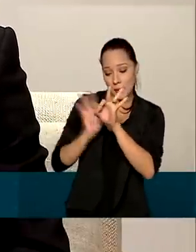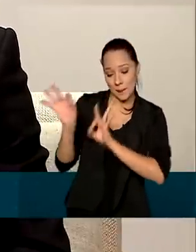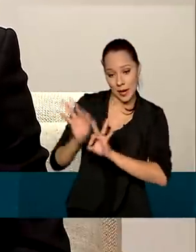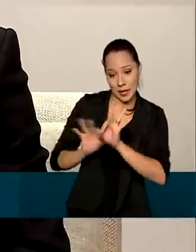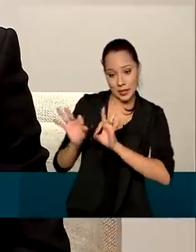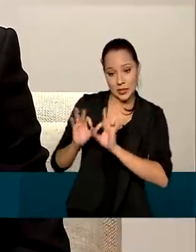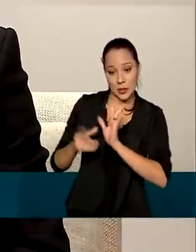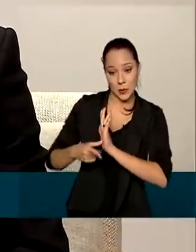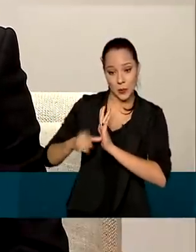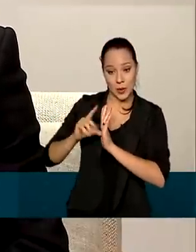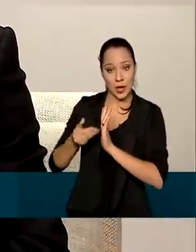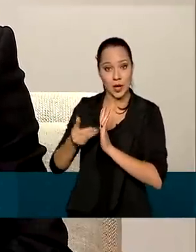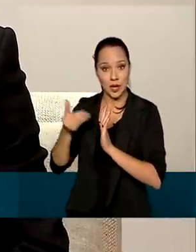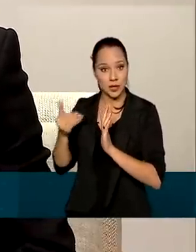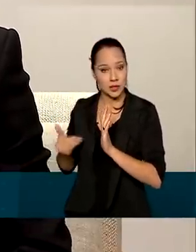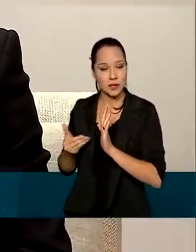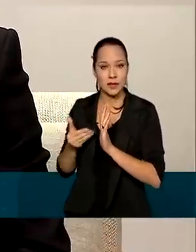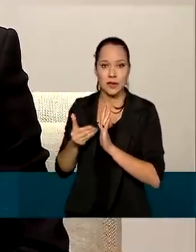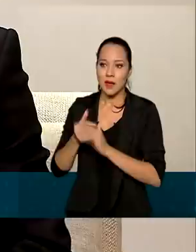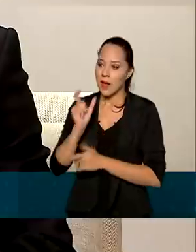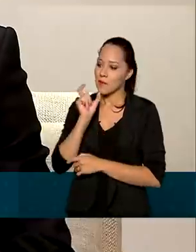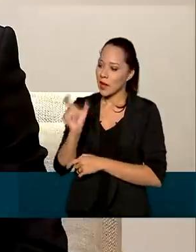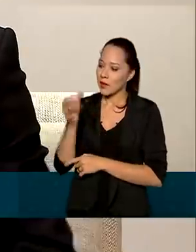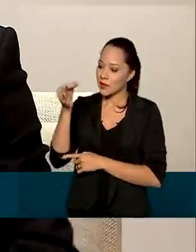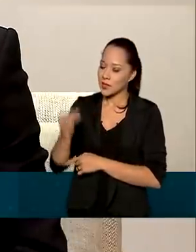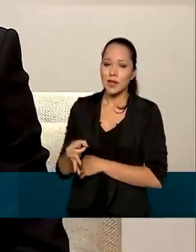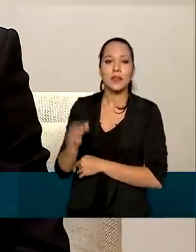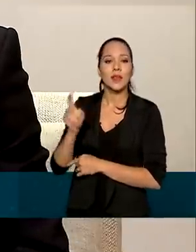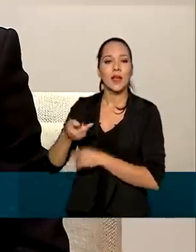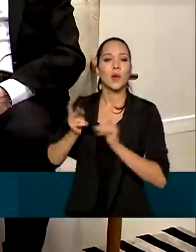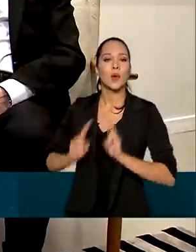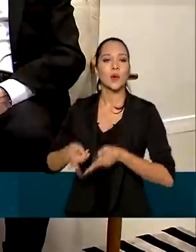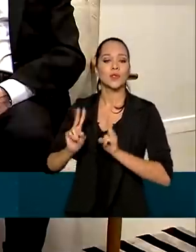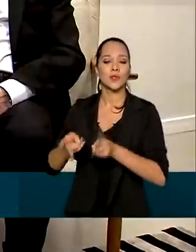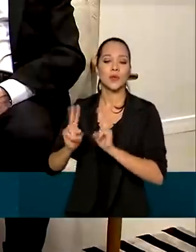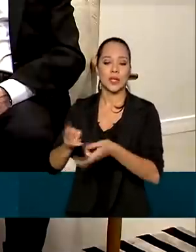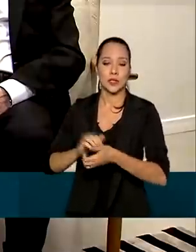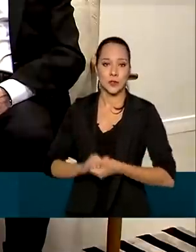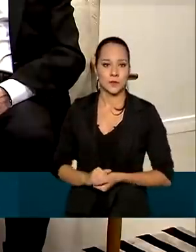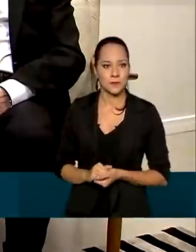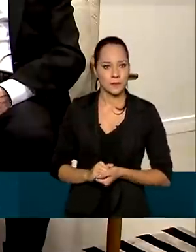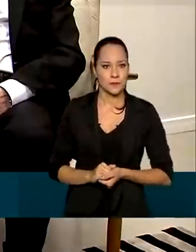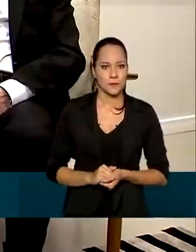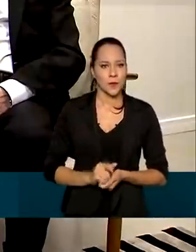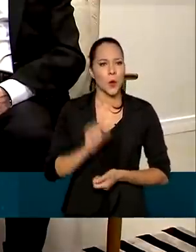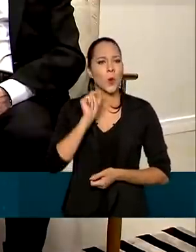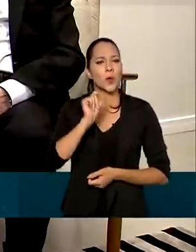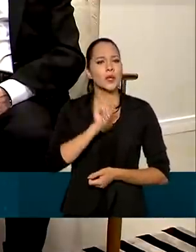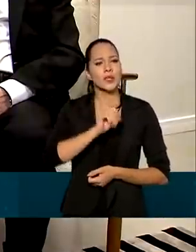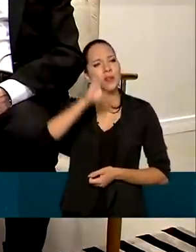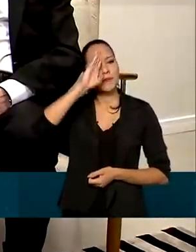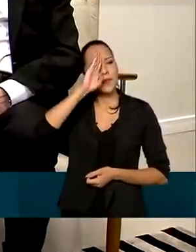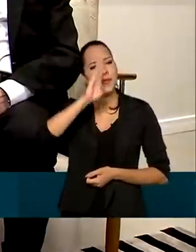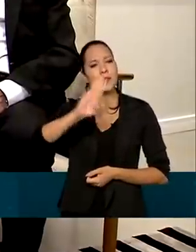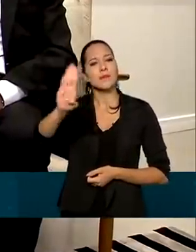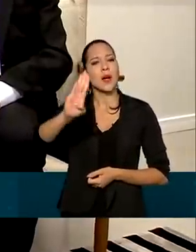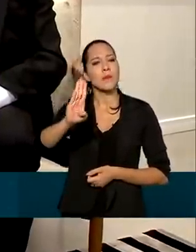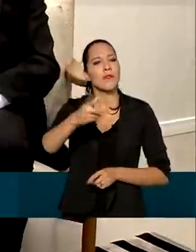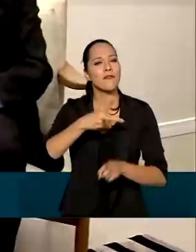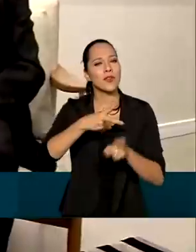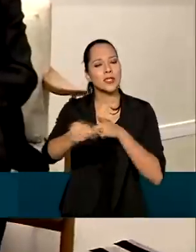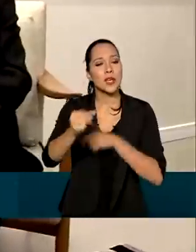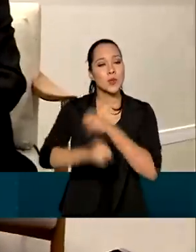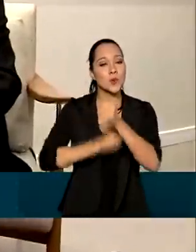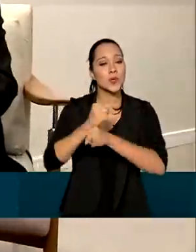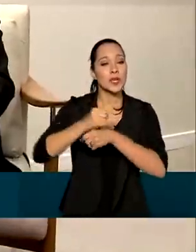prévia, a palavra correta é continuidade. O o senhor destacaria como prioridade para se vencer nos